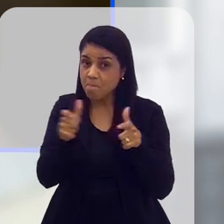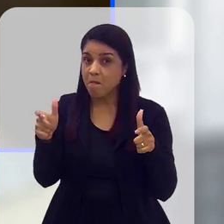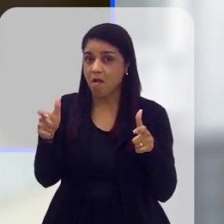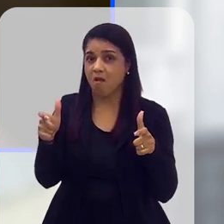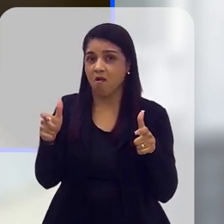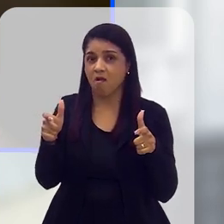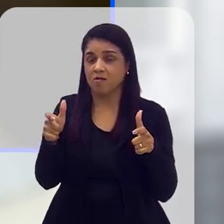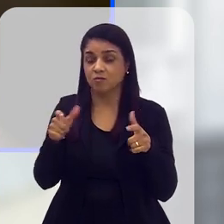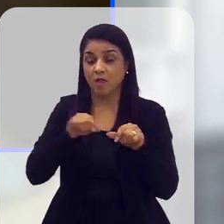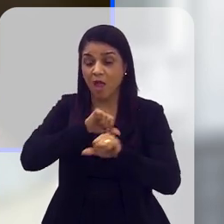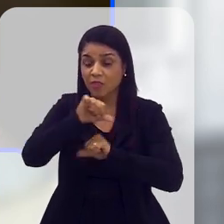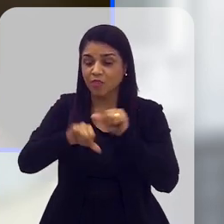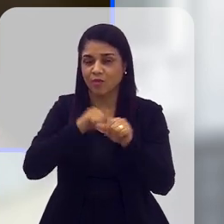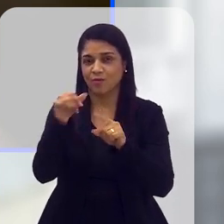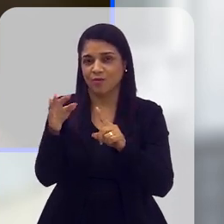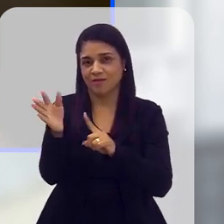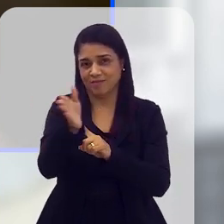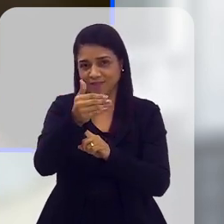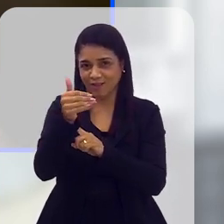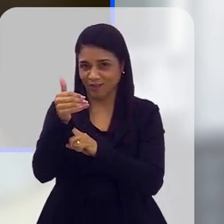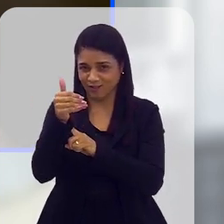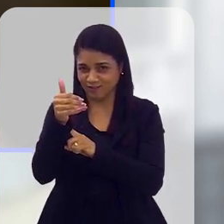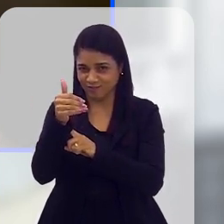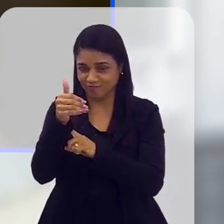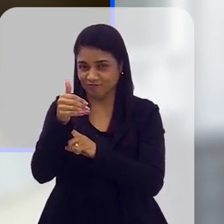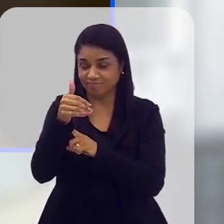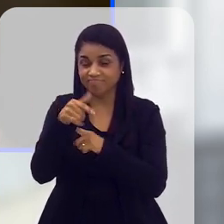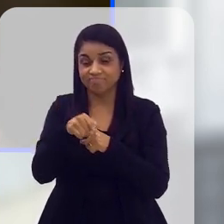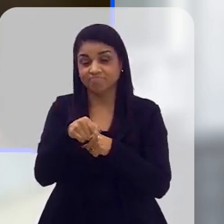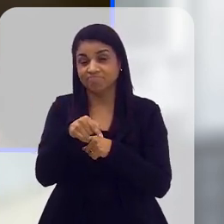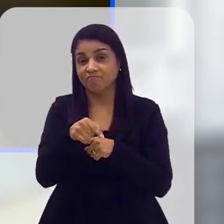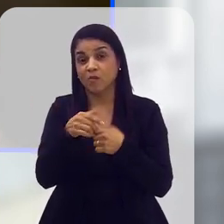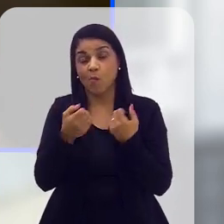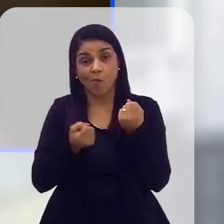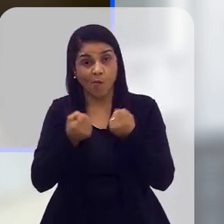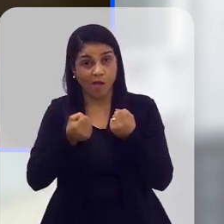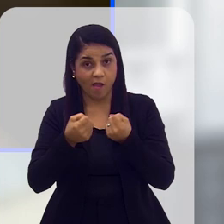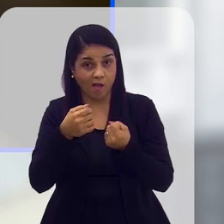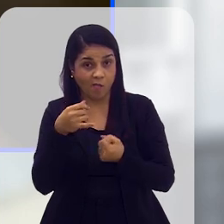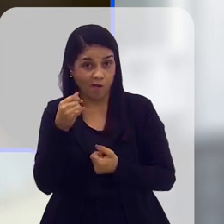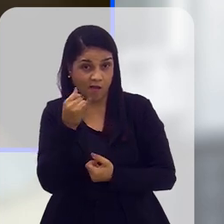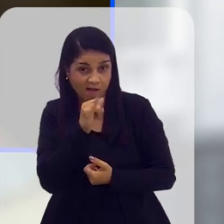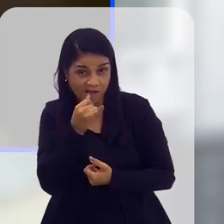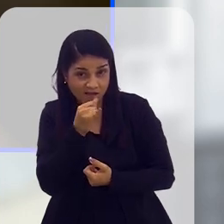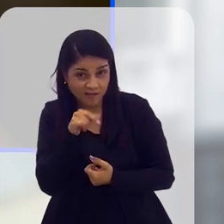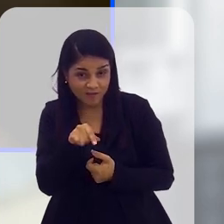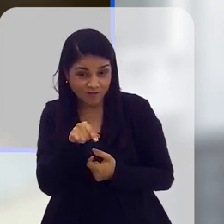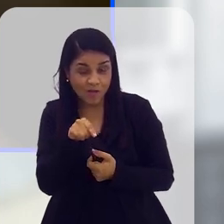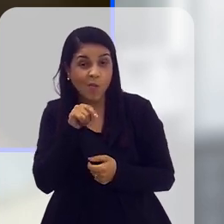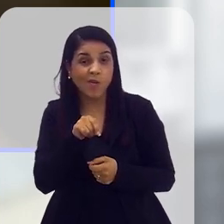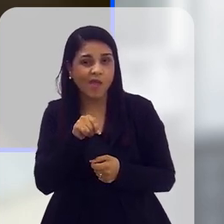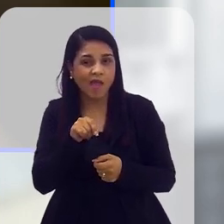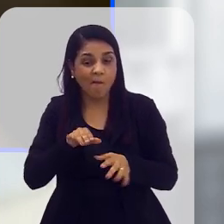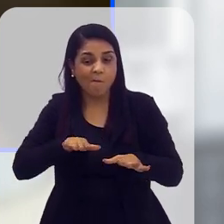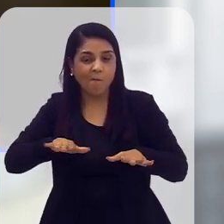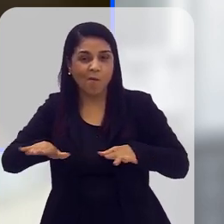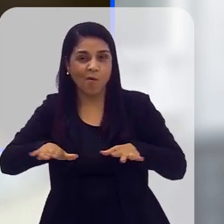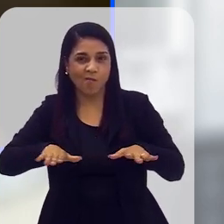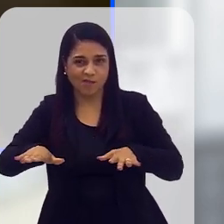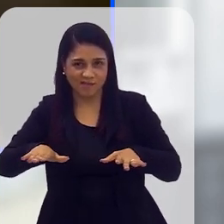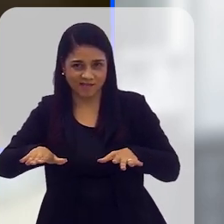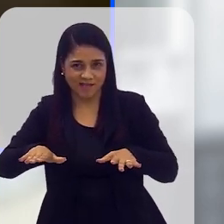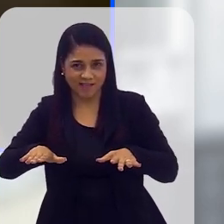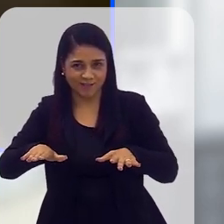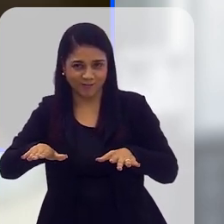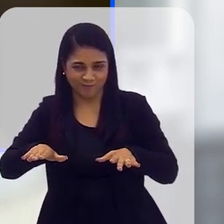a troca tecnológica, né? Então, nesse caso, por exemplo, do carro elétrico, o problema está muito mais ligado à mobilidade